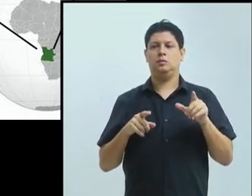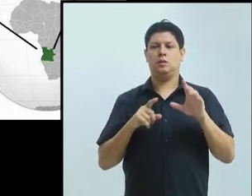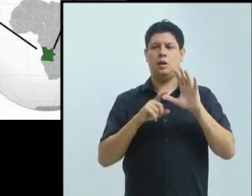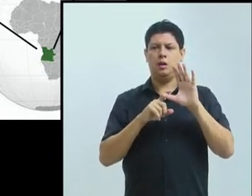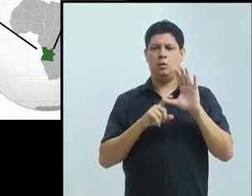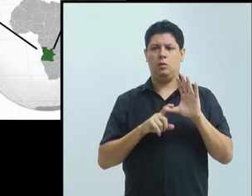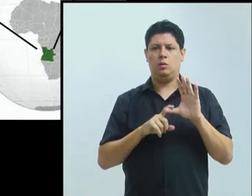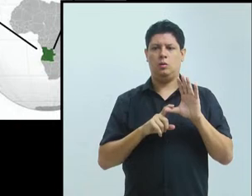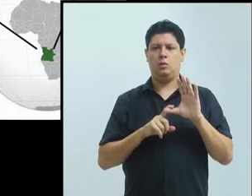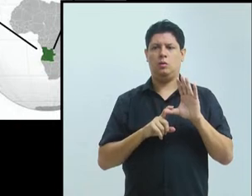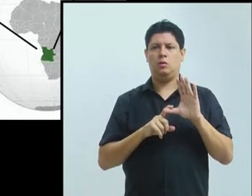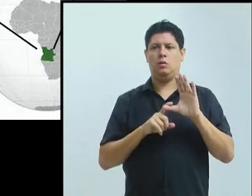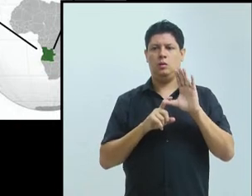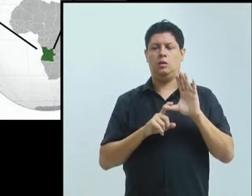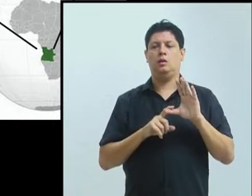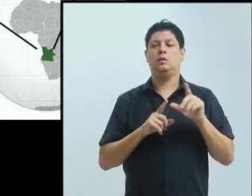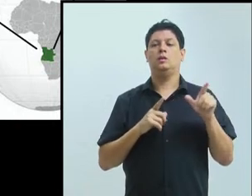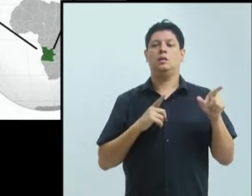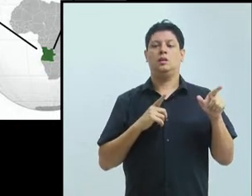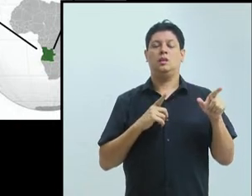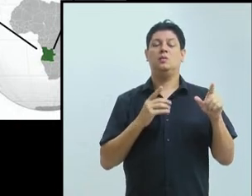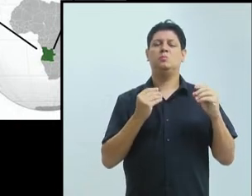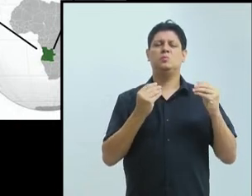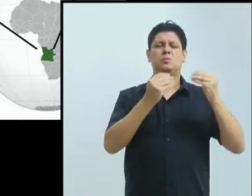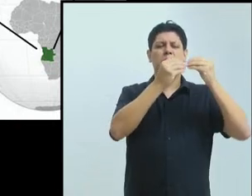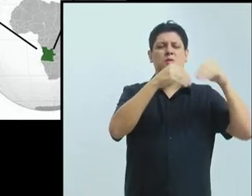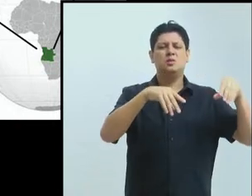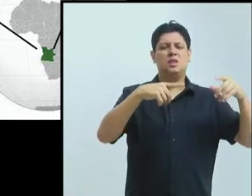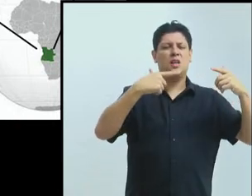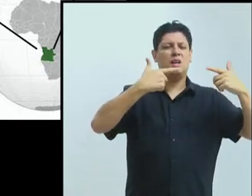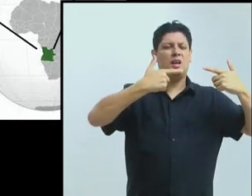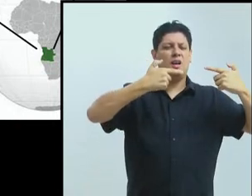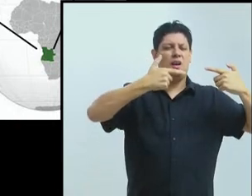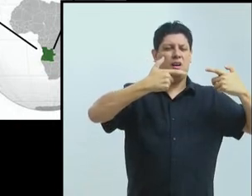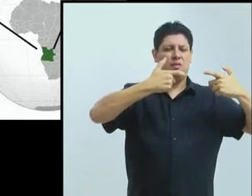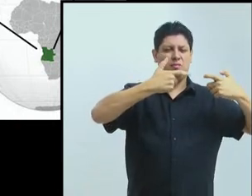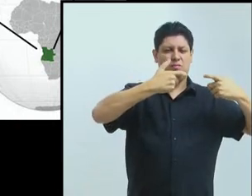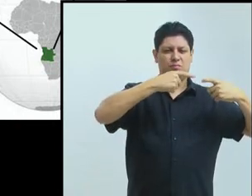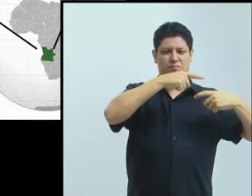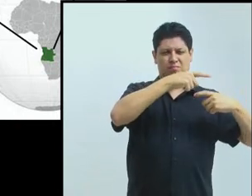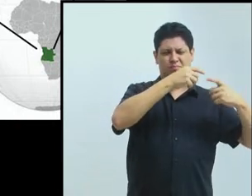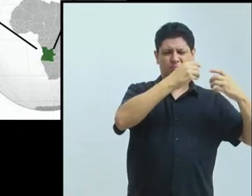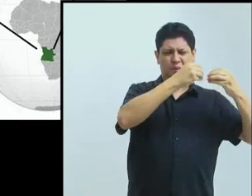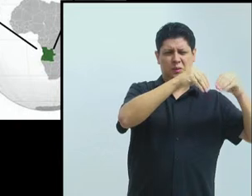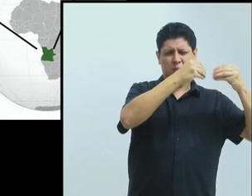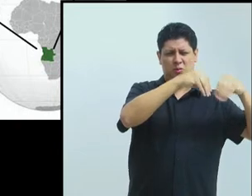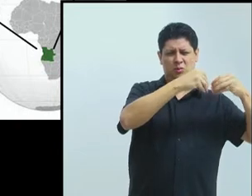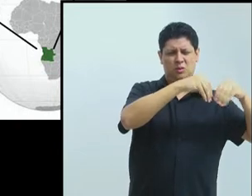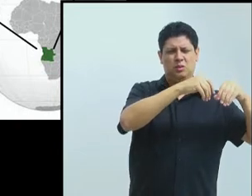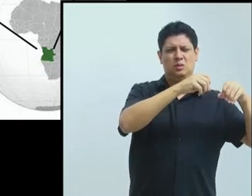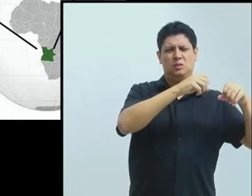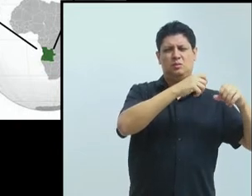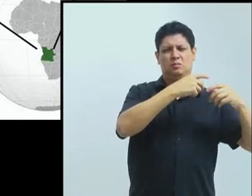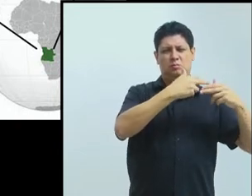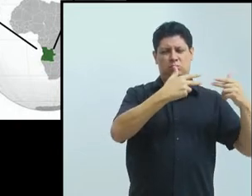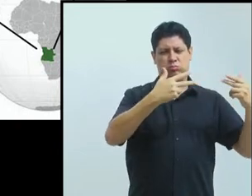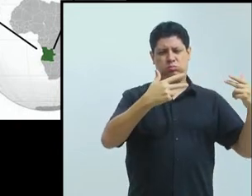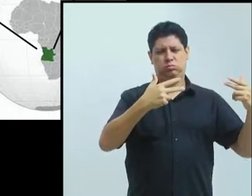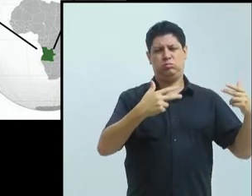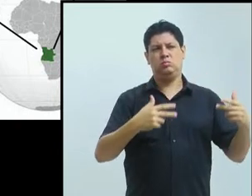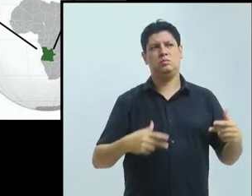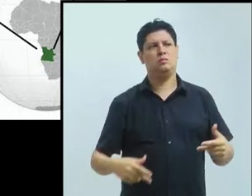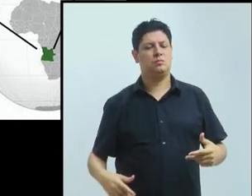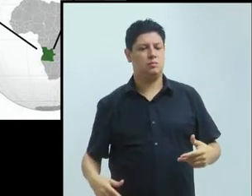que é onde eles conseguiram parar as tropas sul-africanas na guerra pós-independência. Então, ao sul do Kev, gente tem